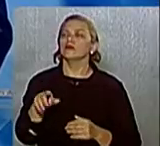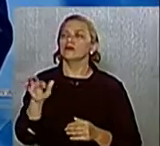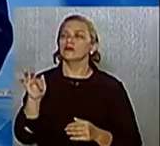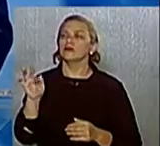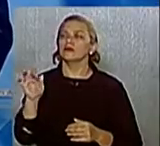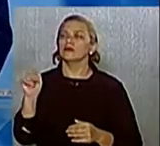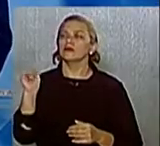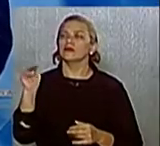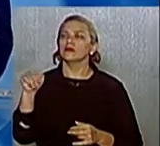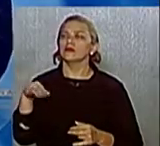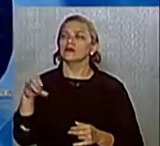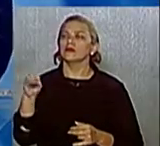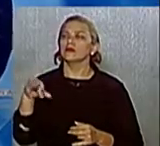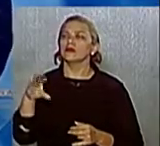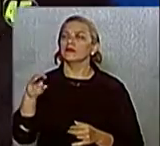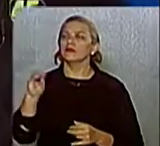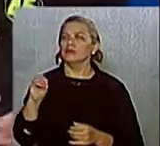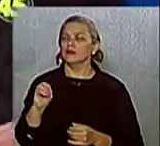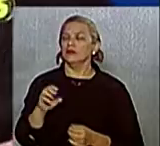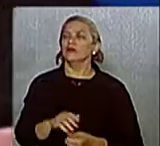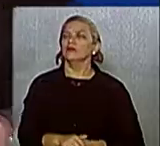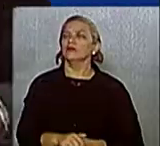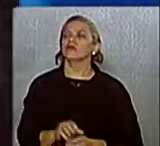Francisco Carlos. Para quem vai a pergunta, candidato?